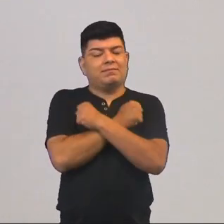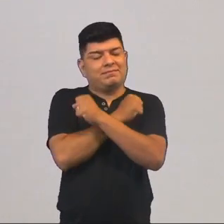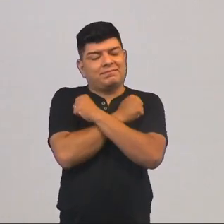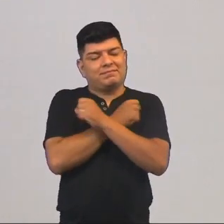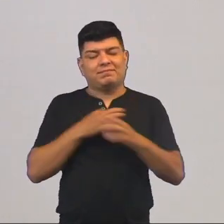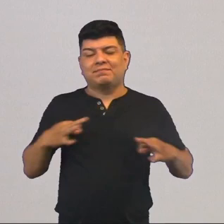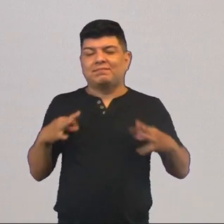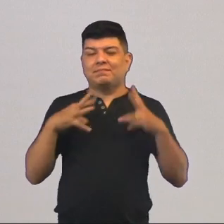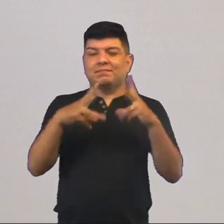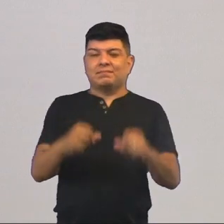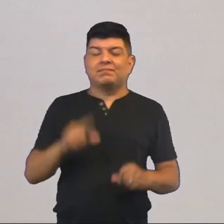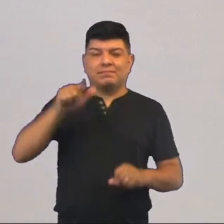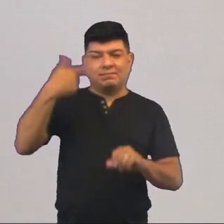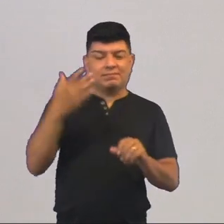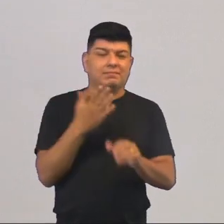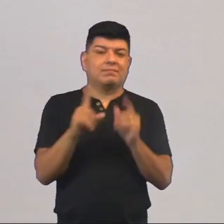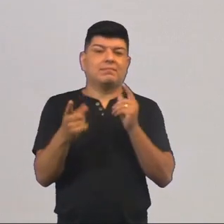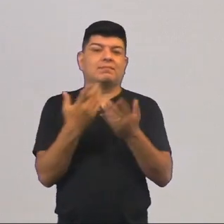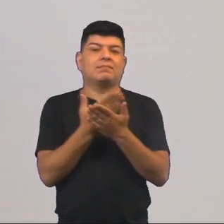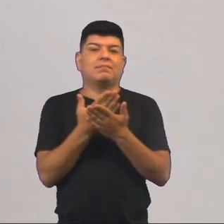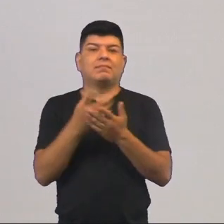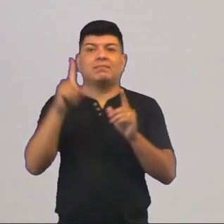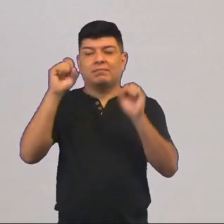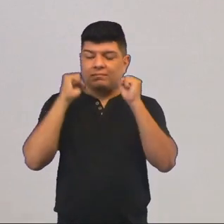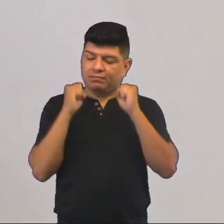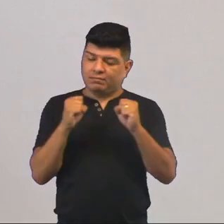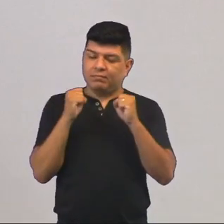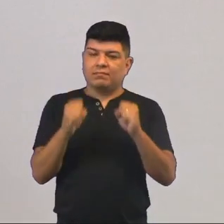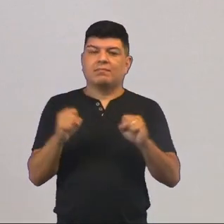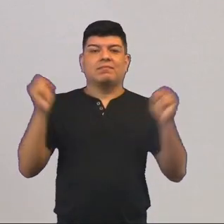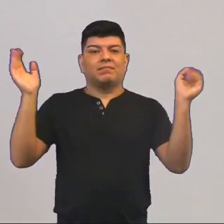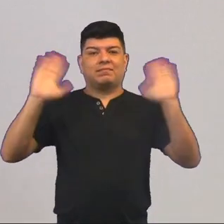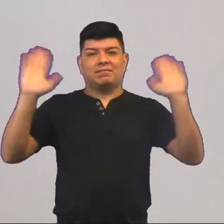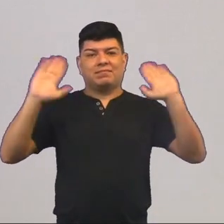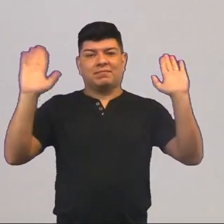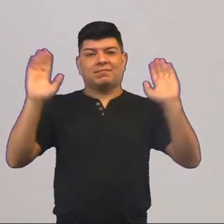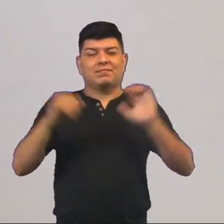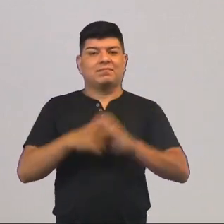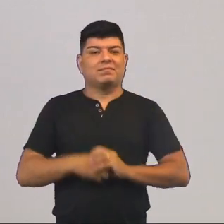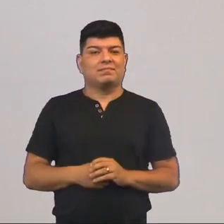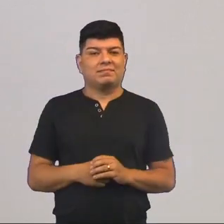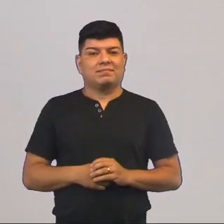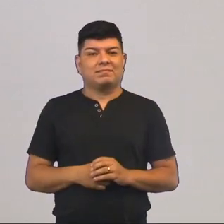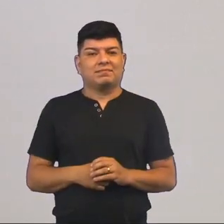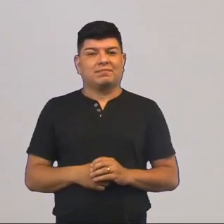Um forte abraço a todos. Até a próxima aula, se Deus permitir. Tchau, tchau, gente.